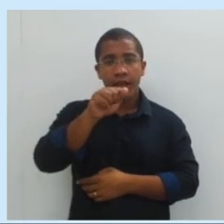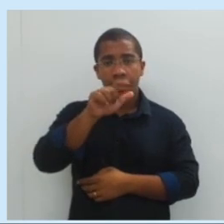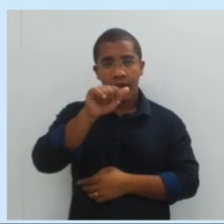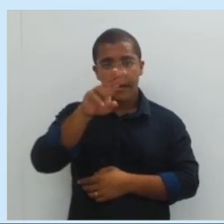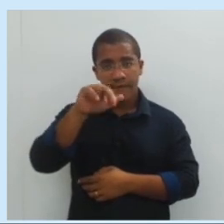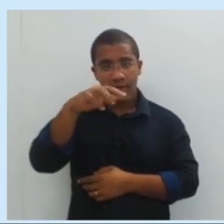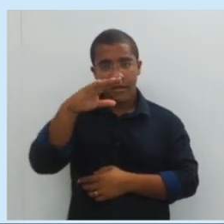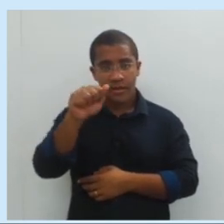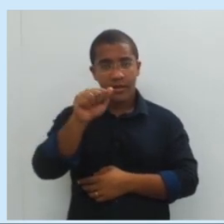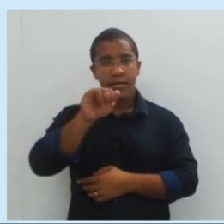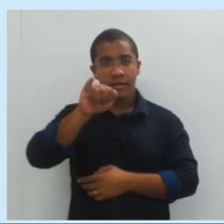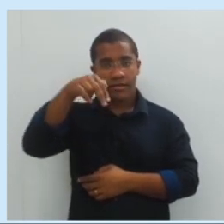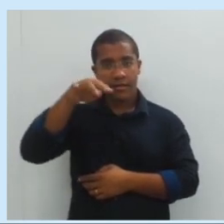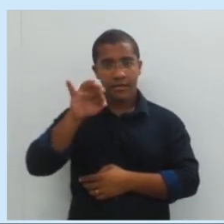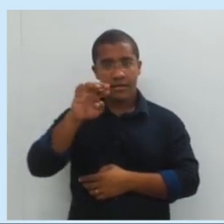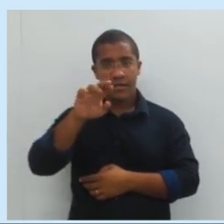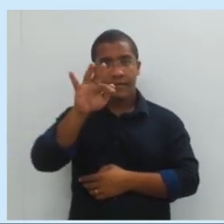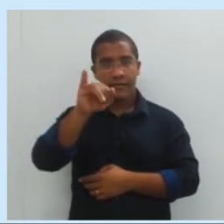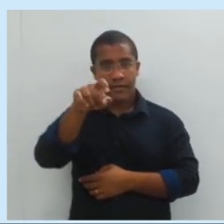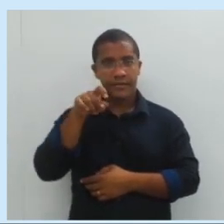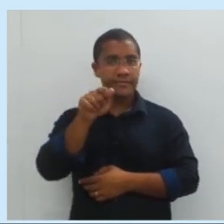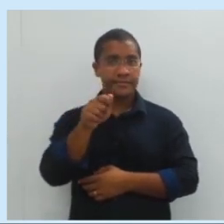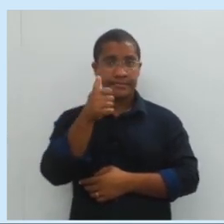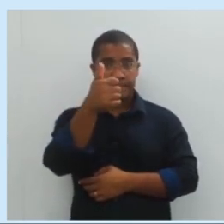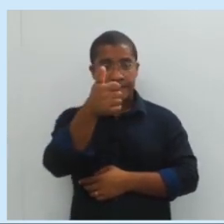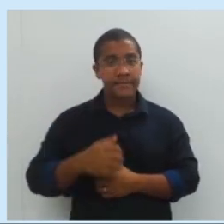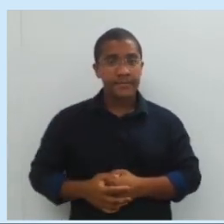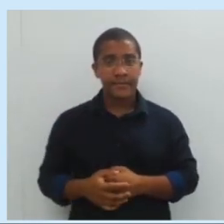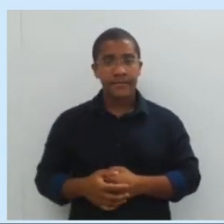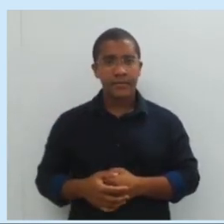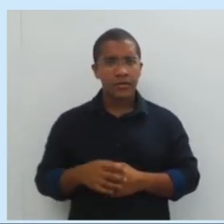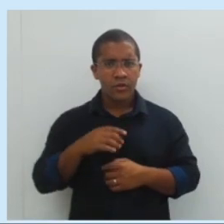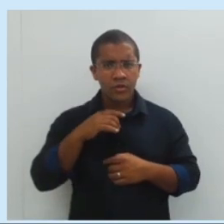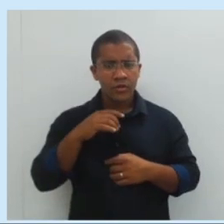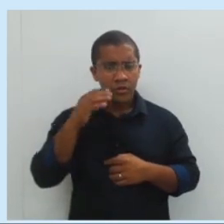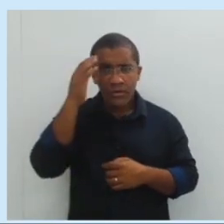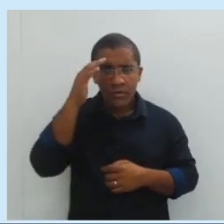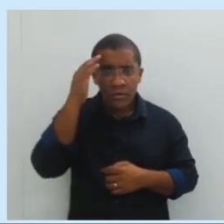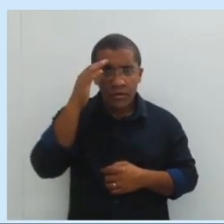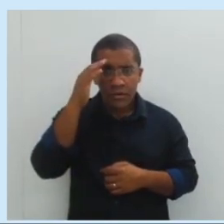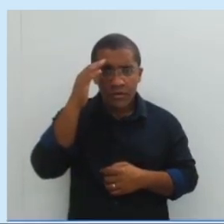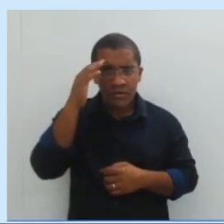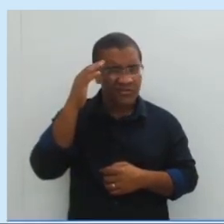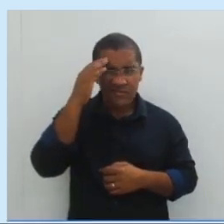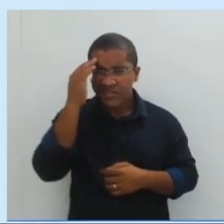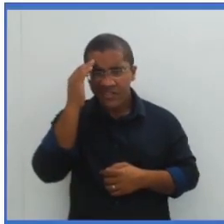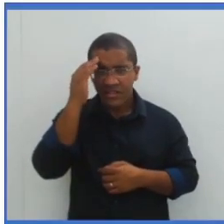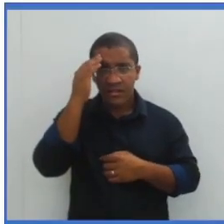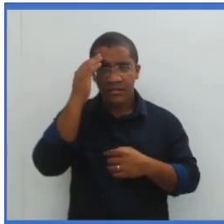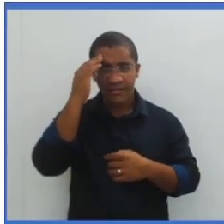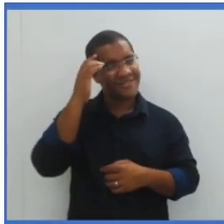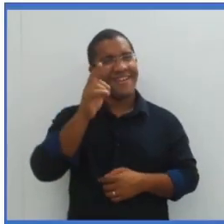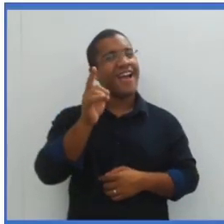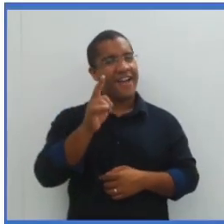exemplo de alavanca interfixa. Ok? Dúvidas? Acho que não, hein?